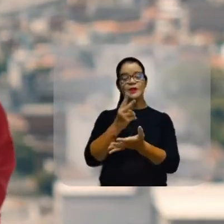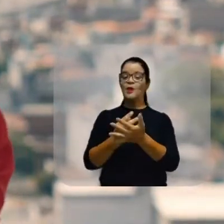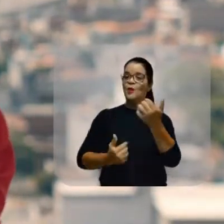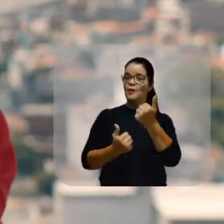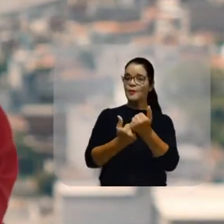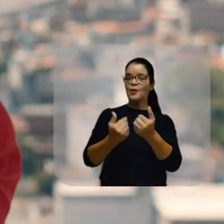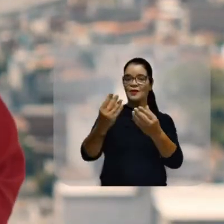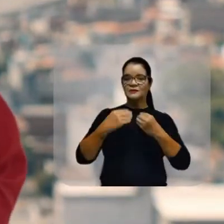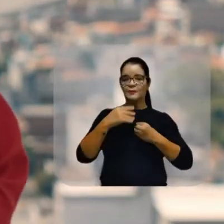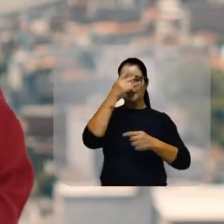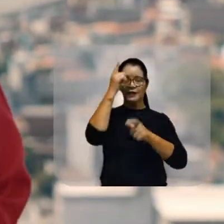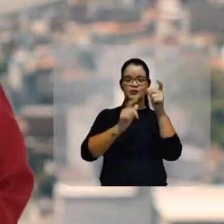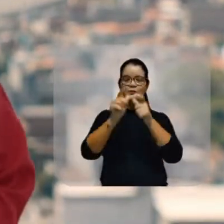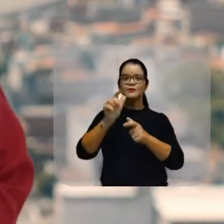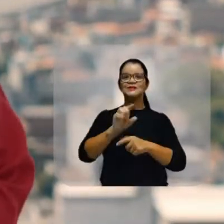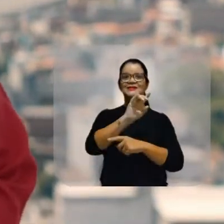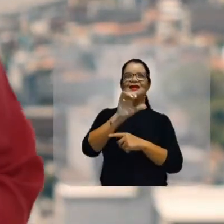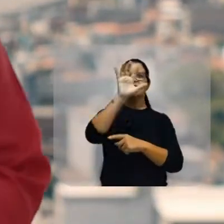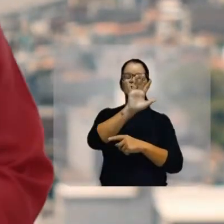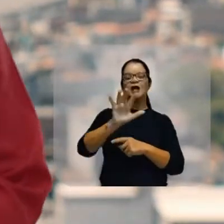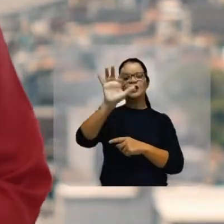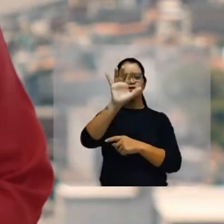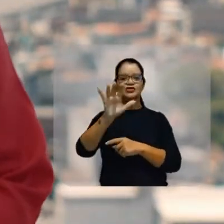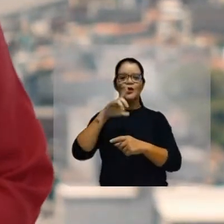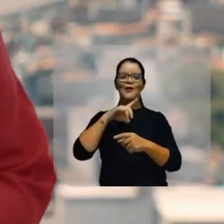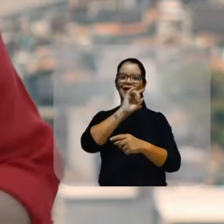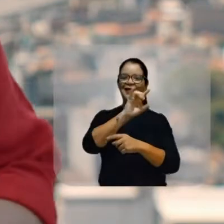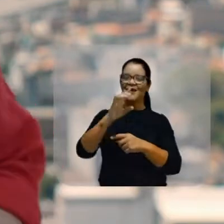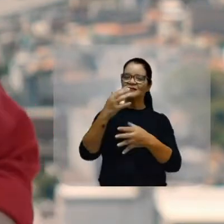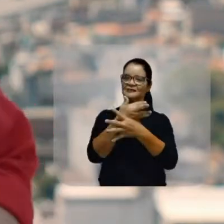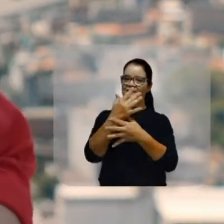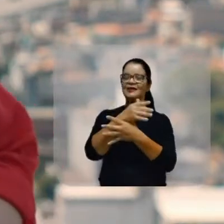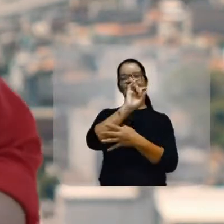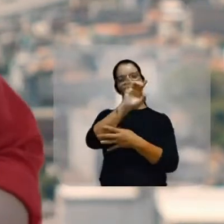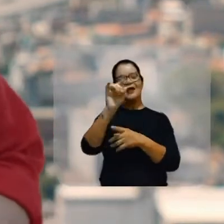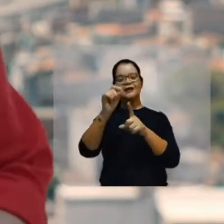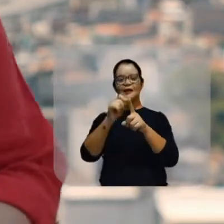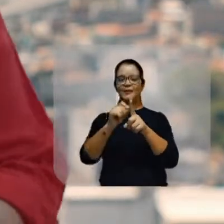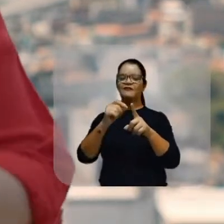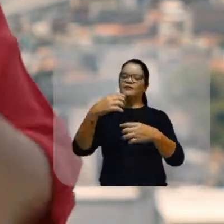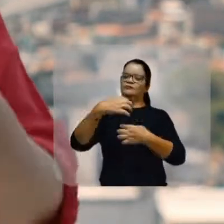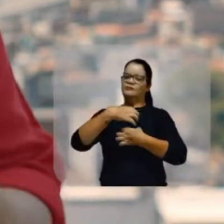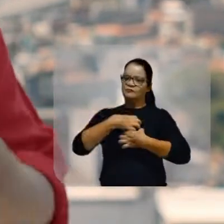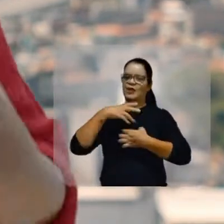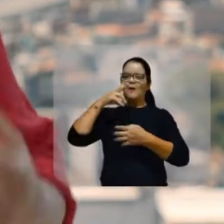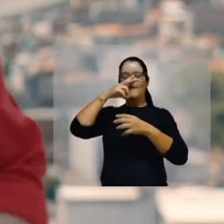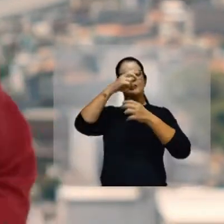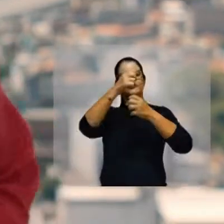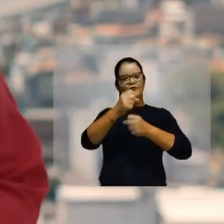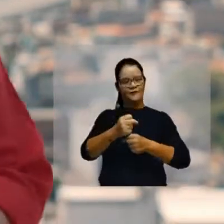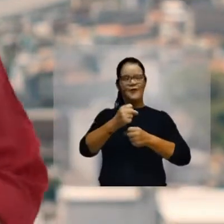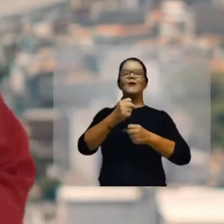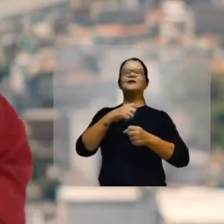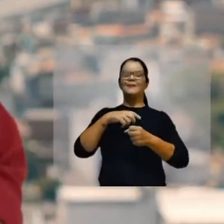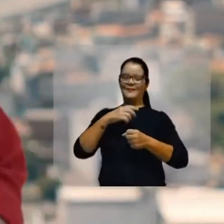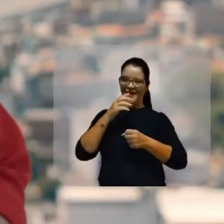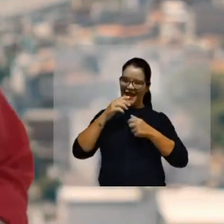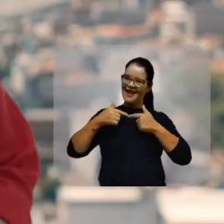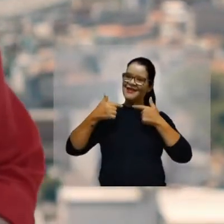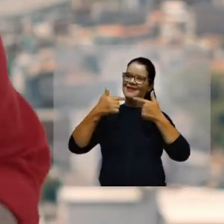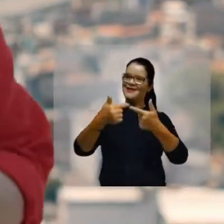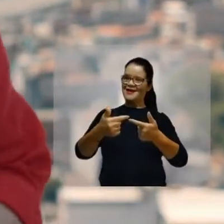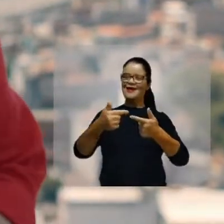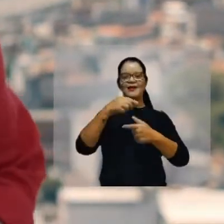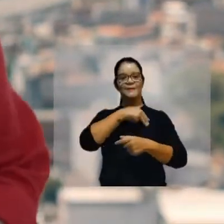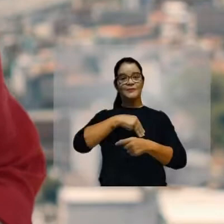apoio que eu venho recebendo das pessoas Em cada região, em cada cidade, em cada bairro Tem me deixado mais forte pra encarar essa missão